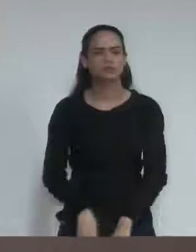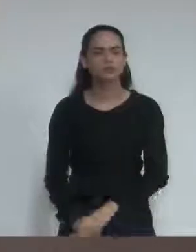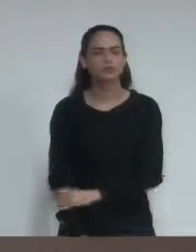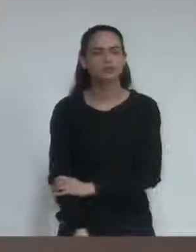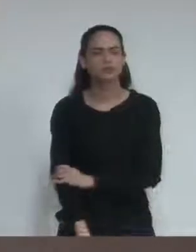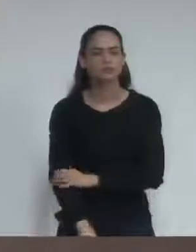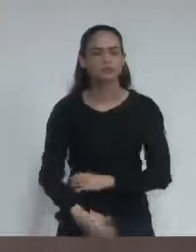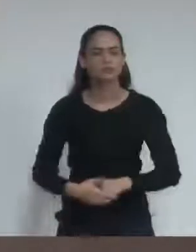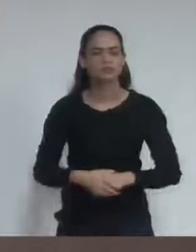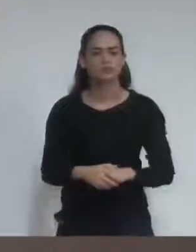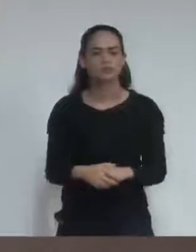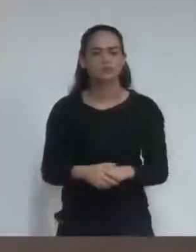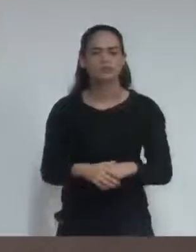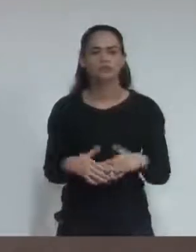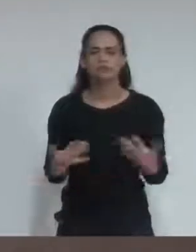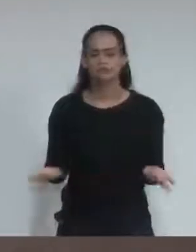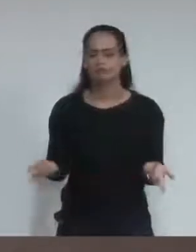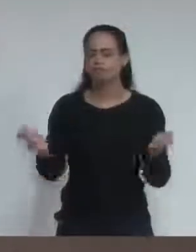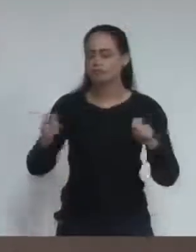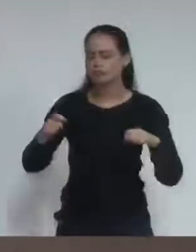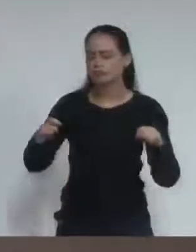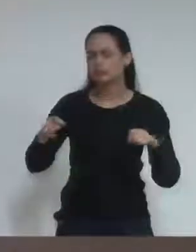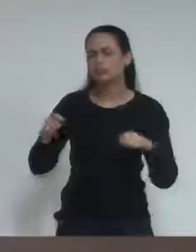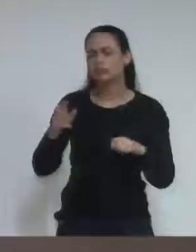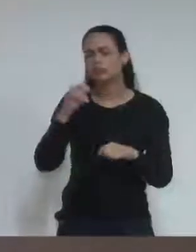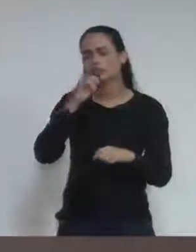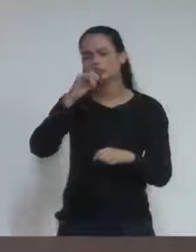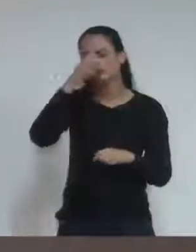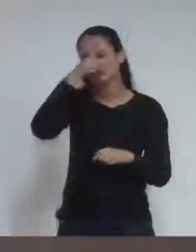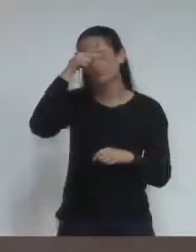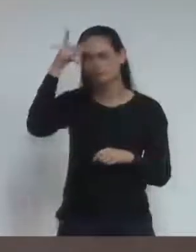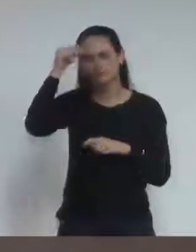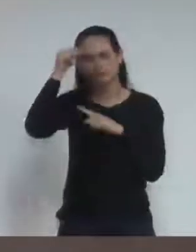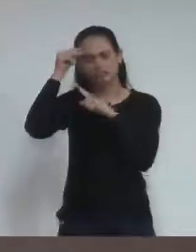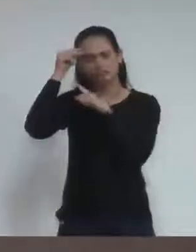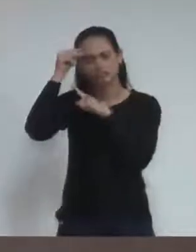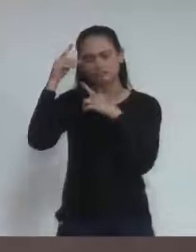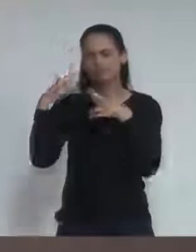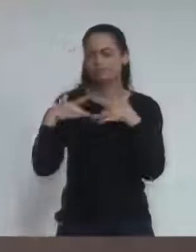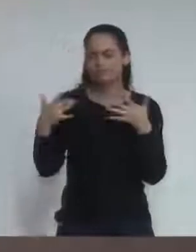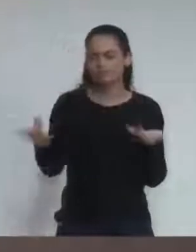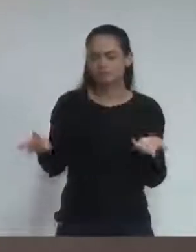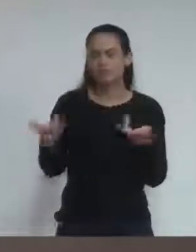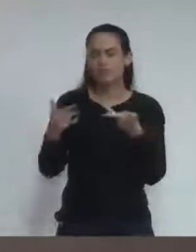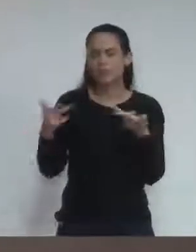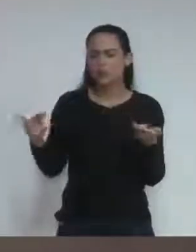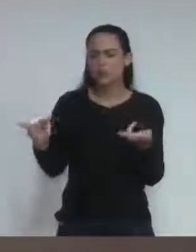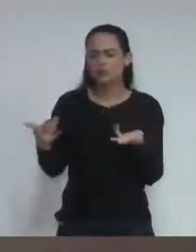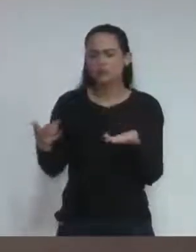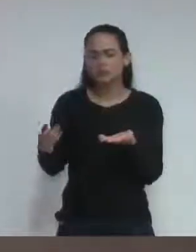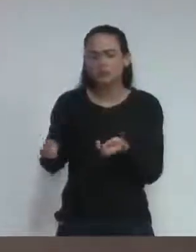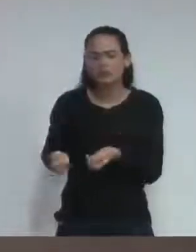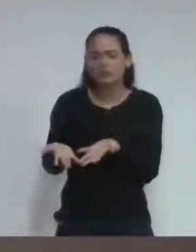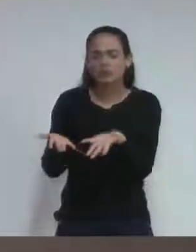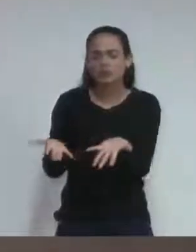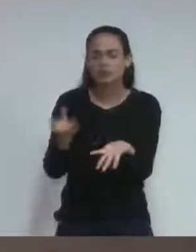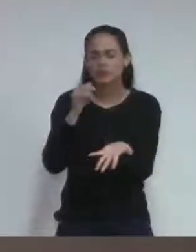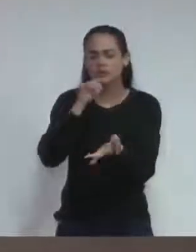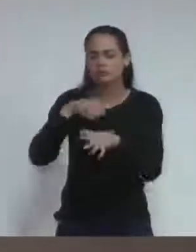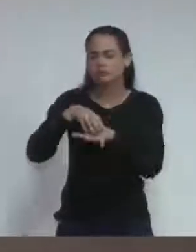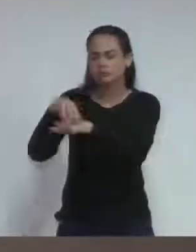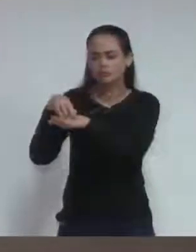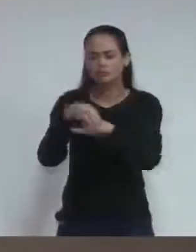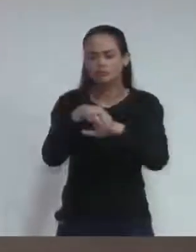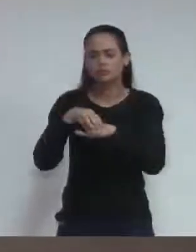participar com um pouco mais, talvez oferecer um transporte, talvez até por aquelas crianças que tenham sido destaques, porque o volume também